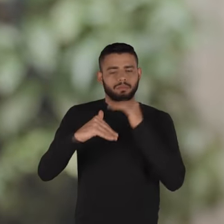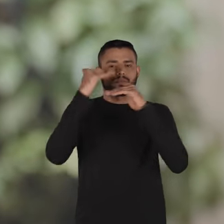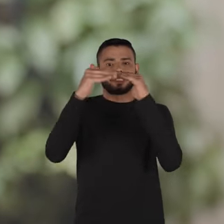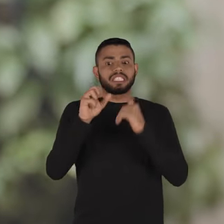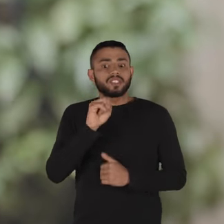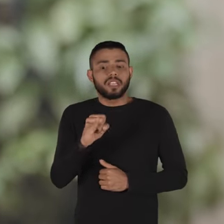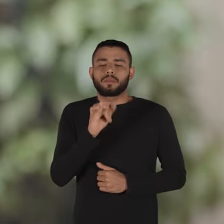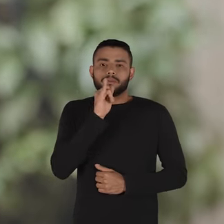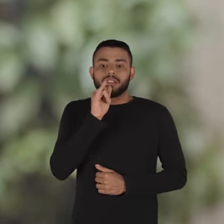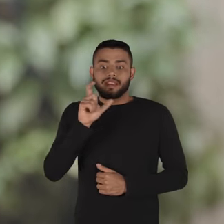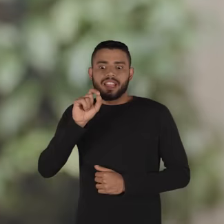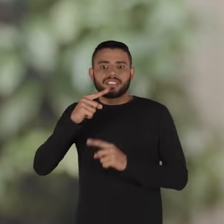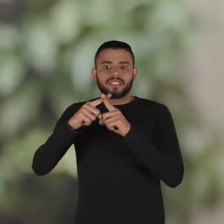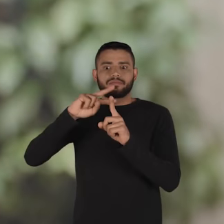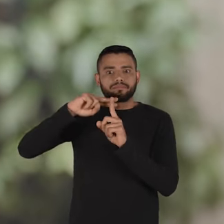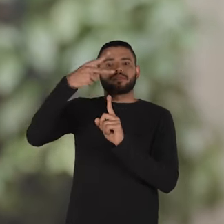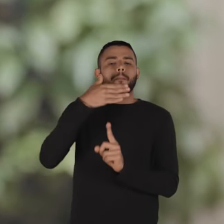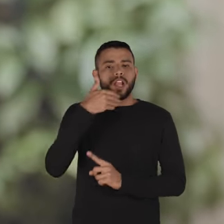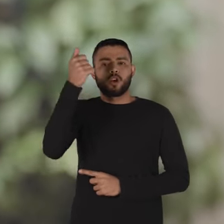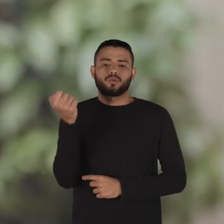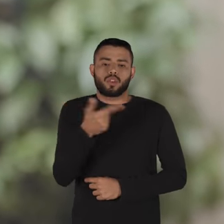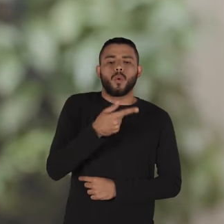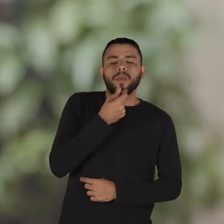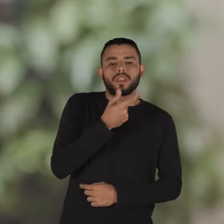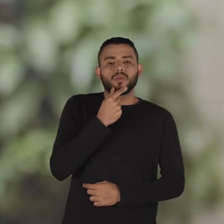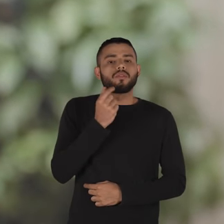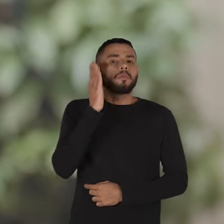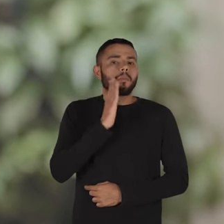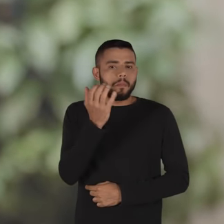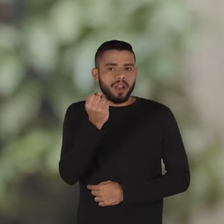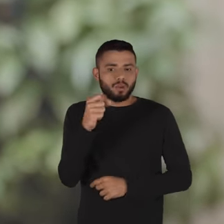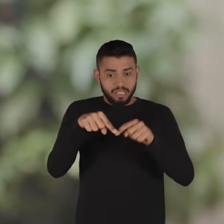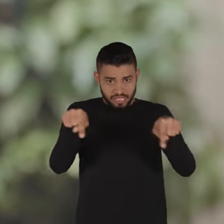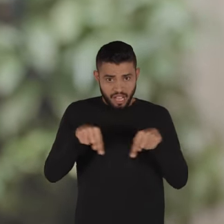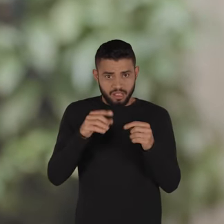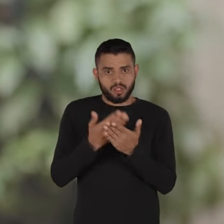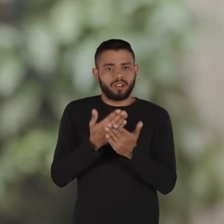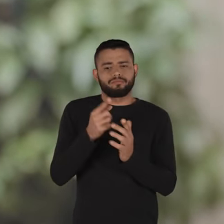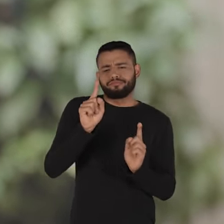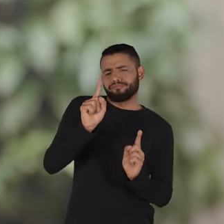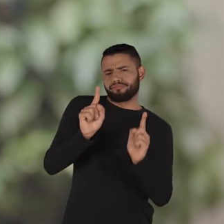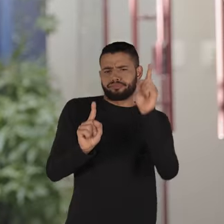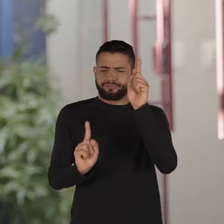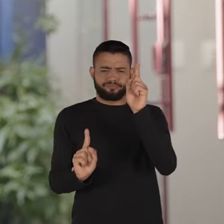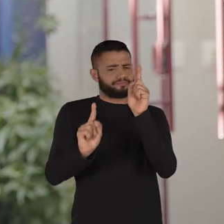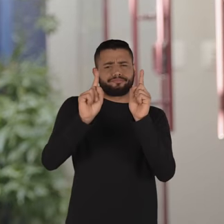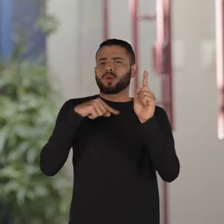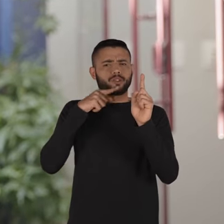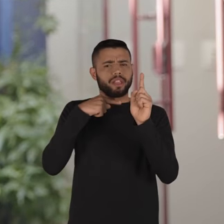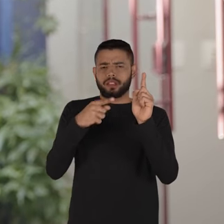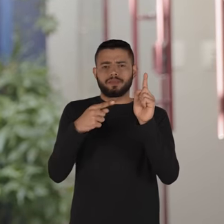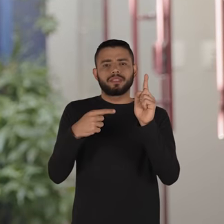Se você não for dez vezes melhor do que o menino branco que está na sua sala, você não vai chegar nem perto do lugar que ele vai chegar. Então,